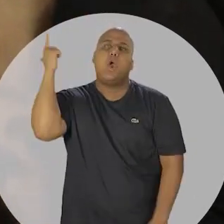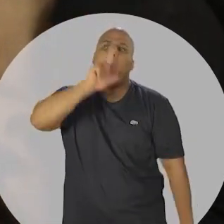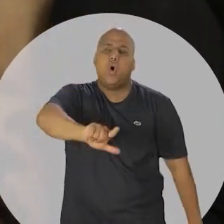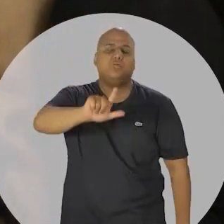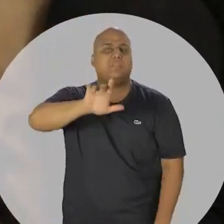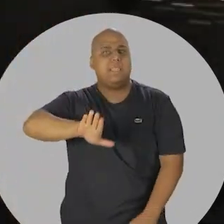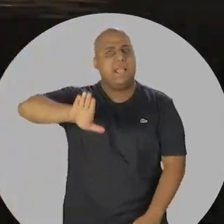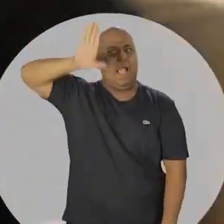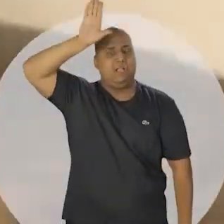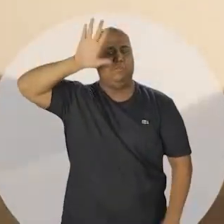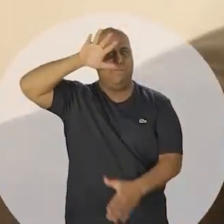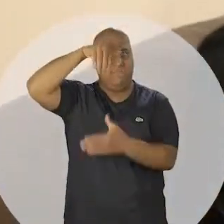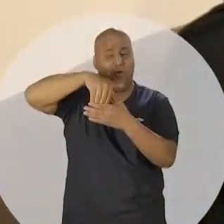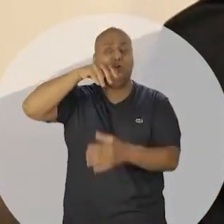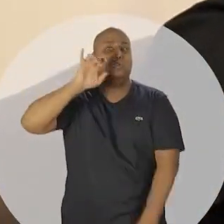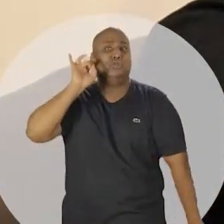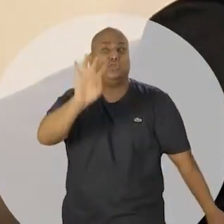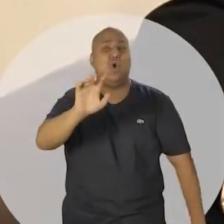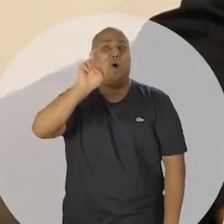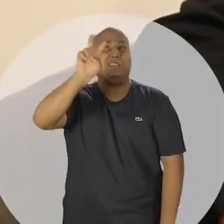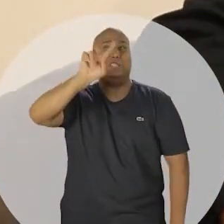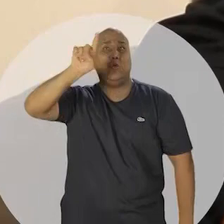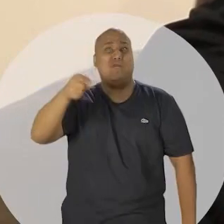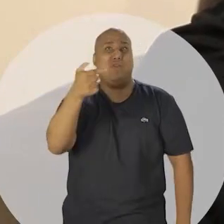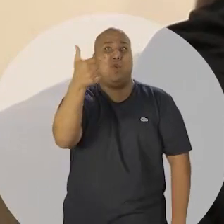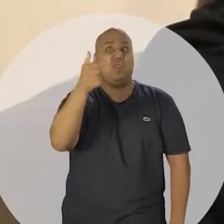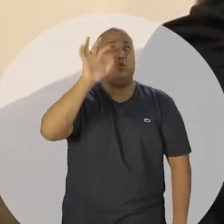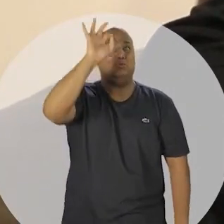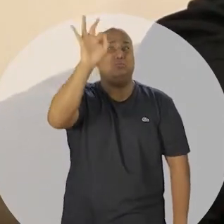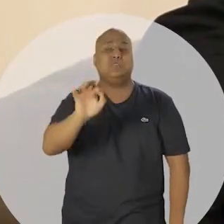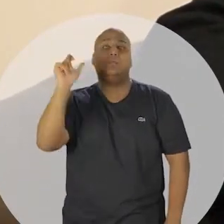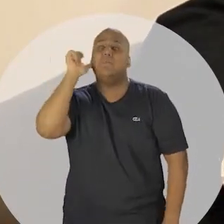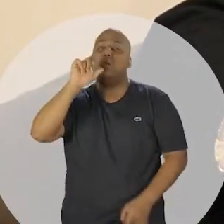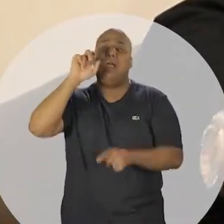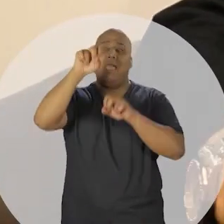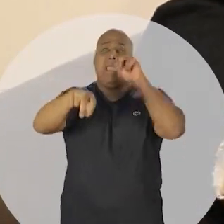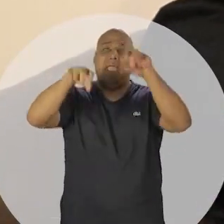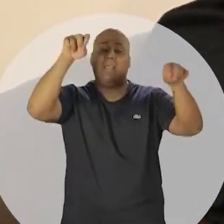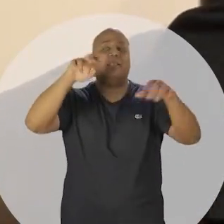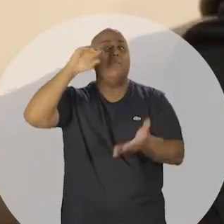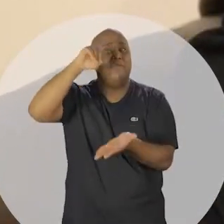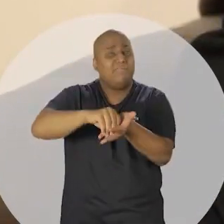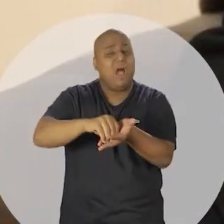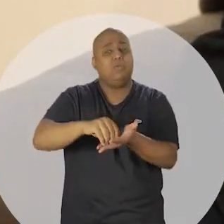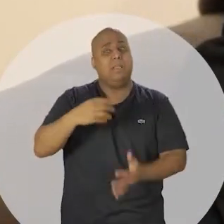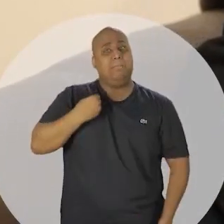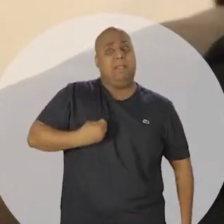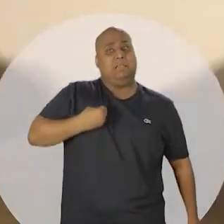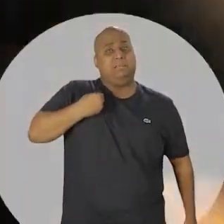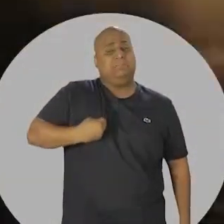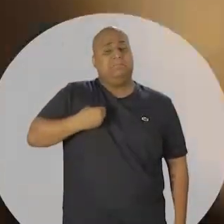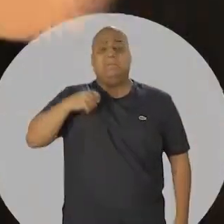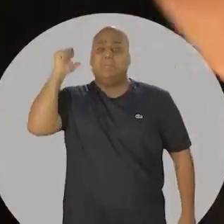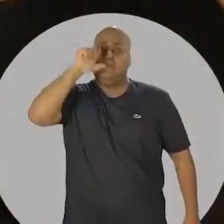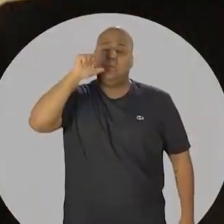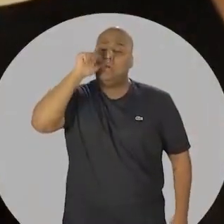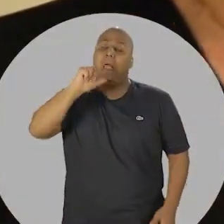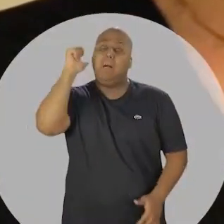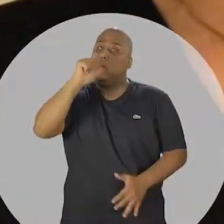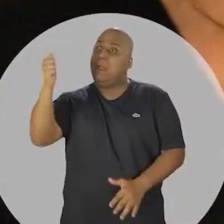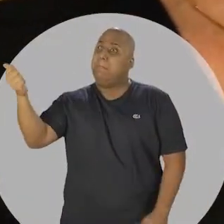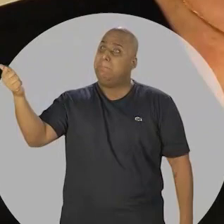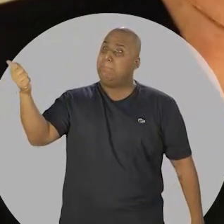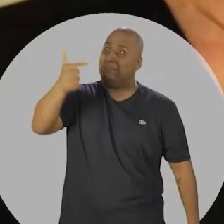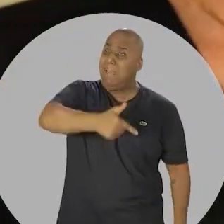eleições. Nós elegemos apenas 5,2% pela falta de participação. E as mulheres têm mais